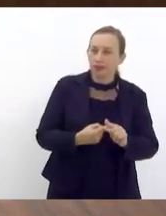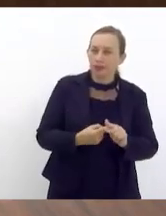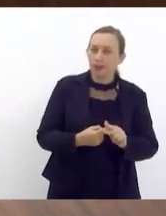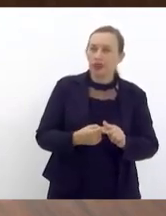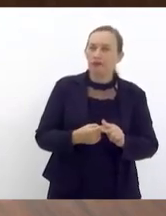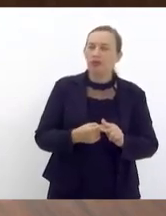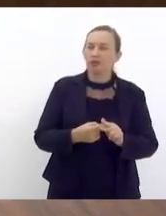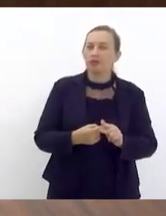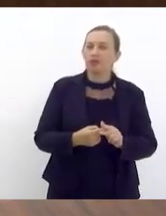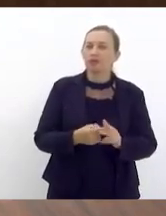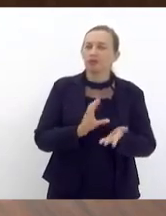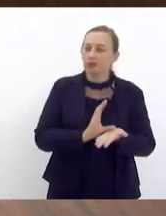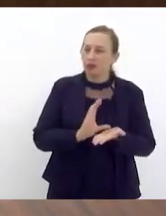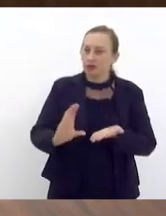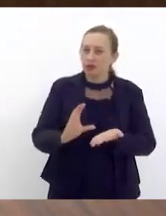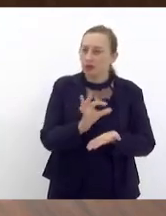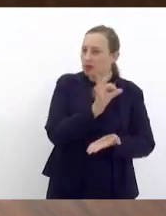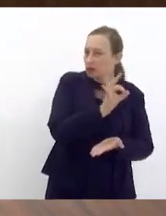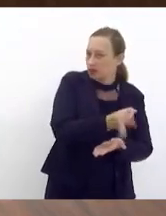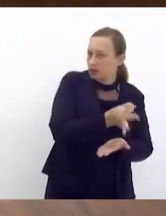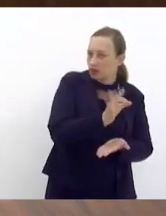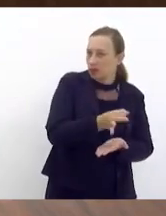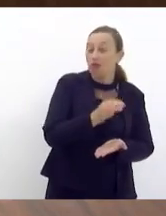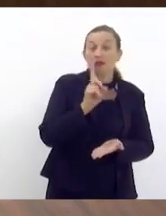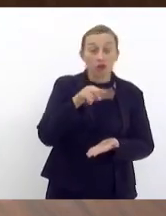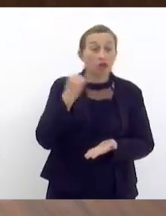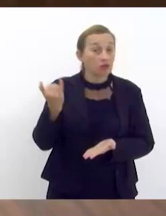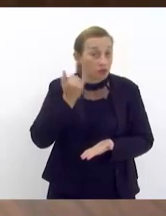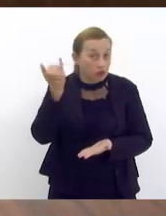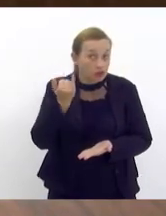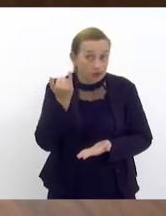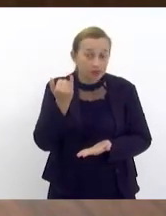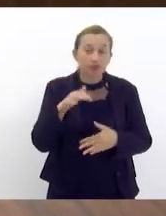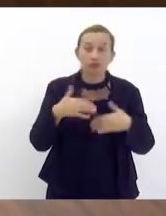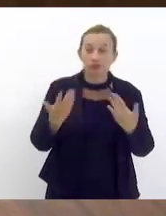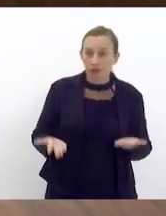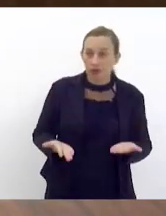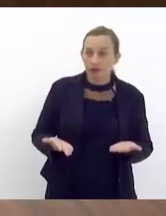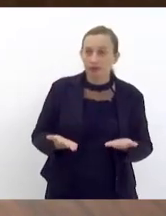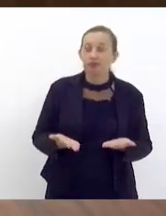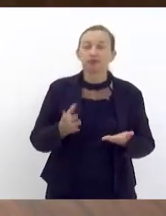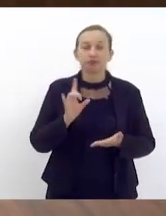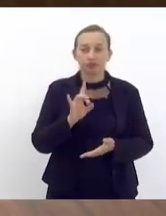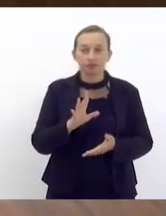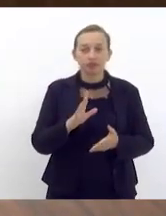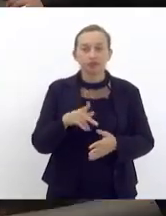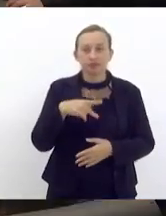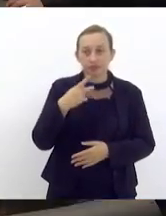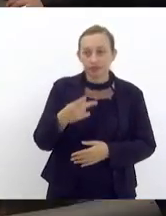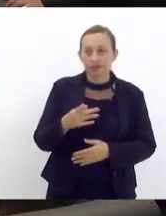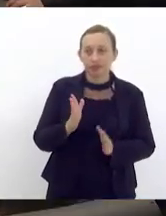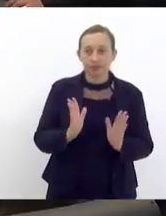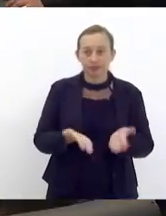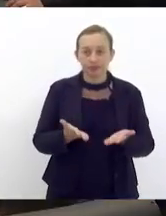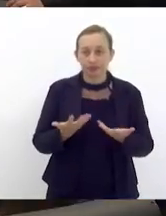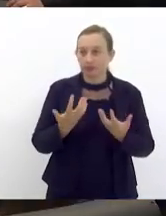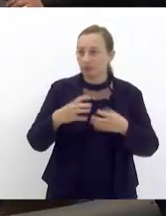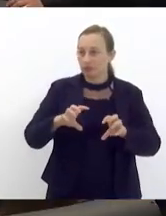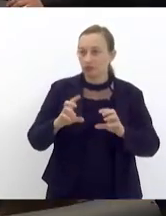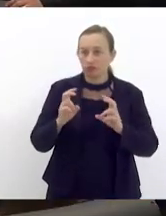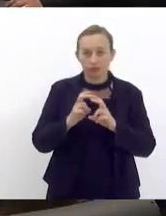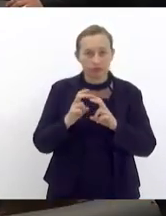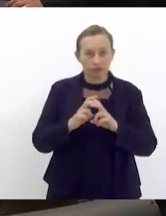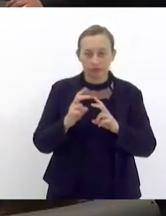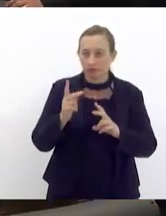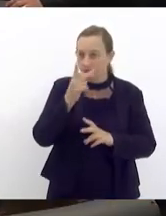benefício eventual que é muito importante então só para colocar hoje eu não estou querendo briga com